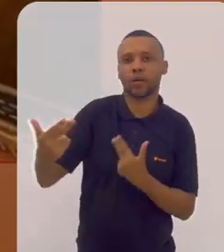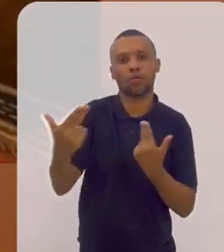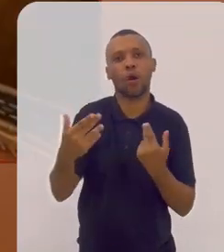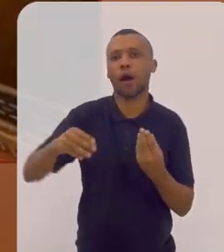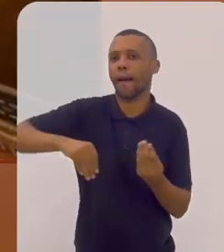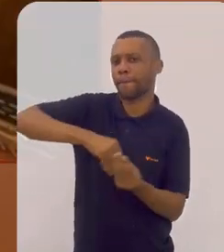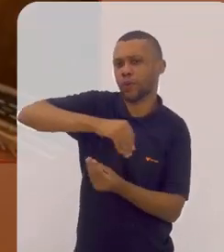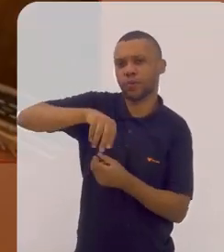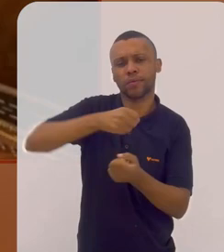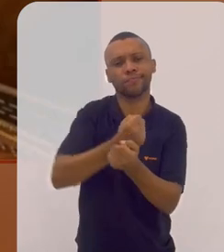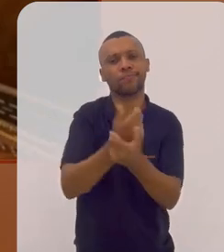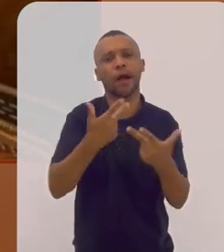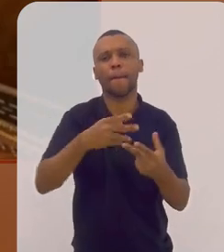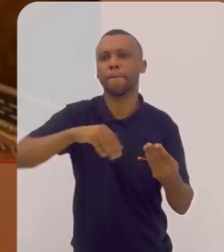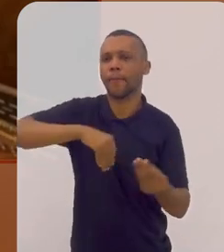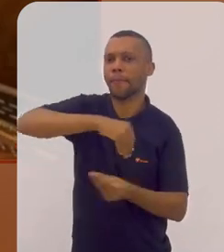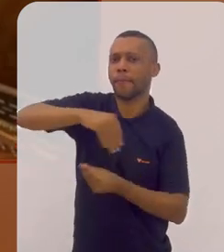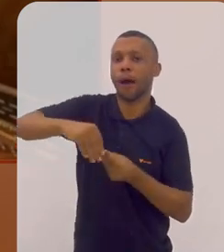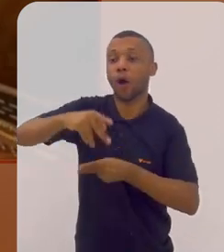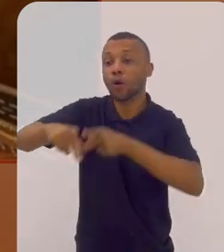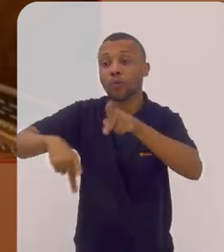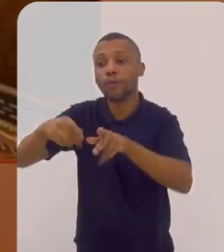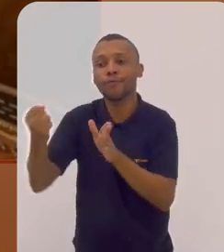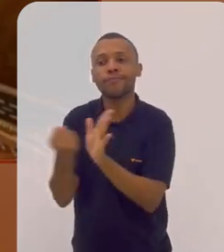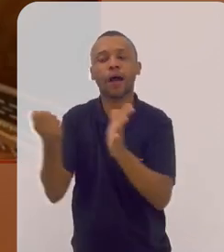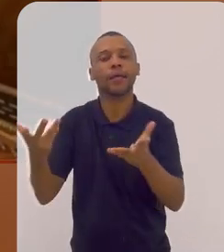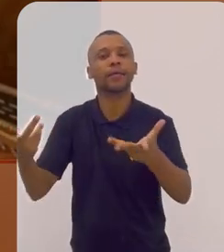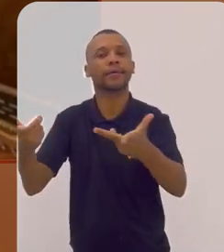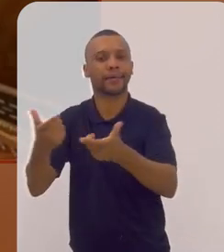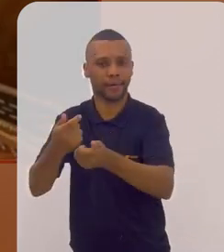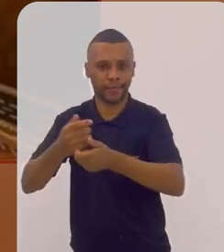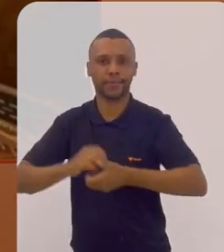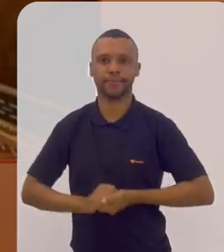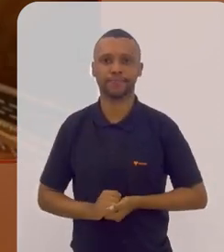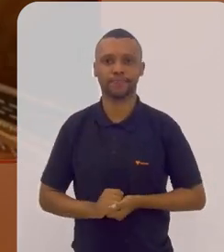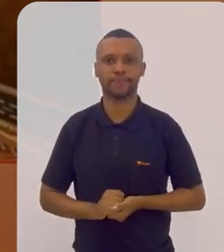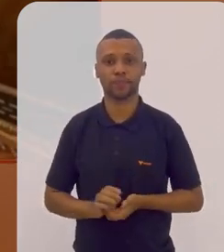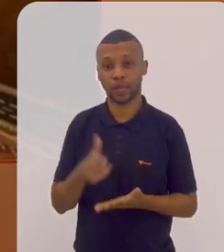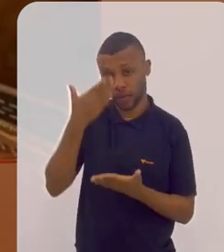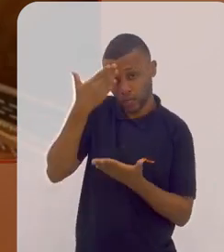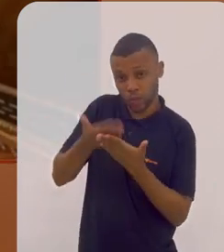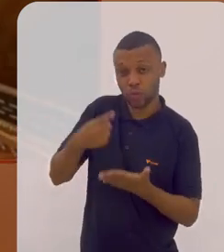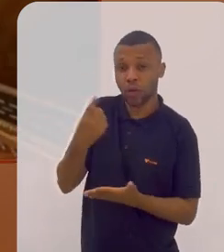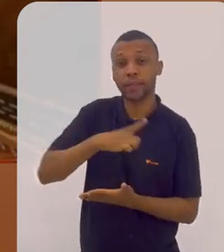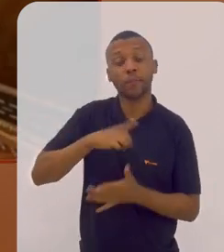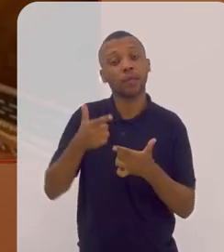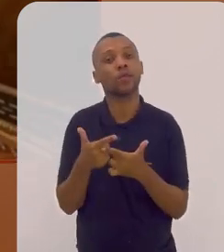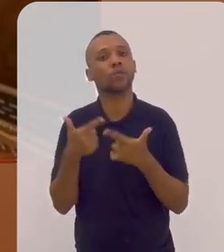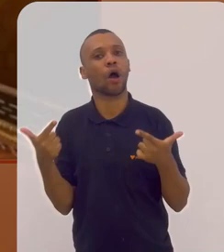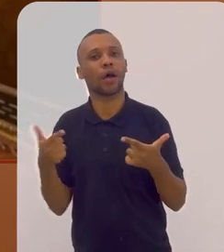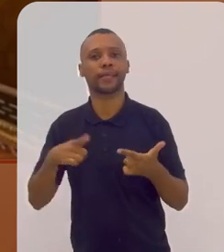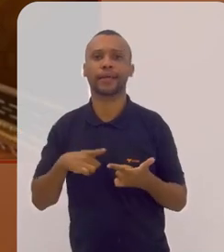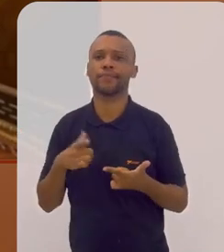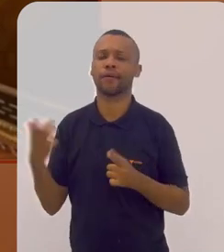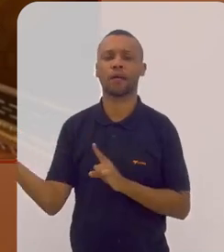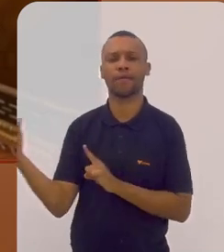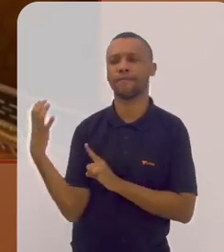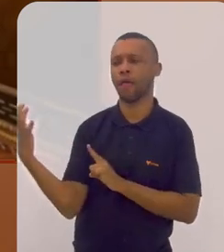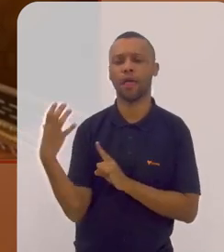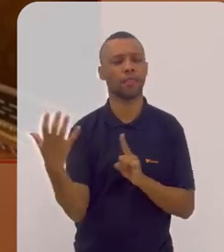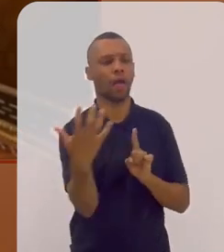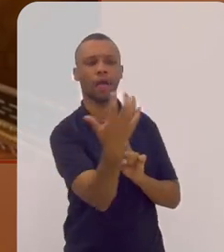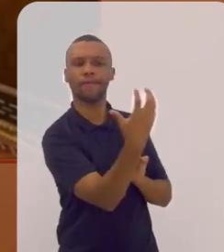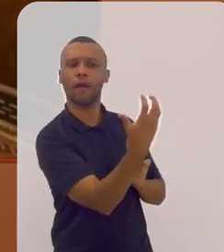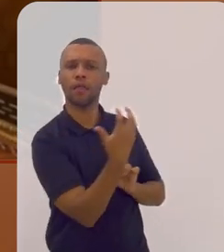assim como a mistura das raças enriquece o nosso povo. Eu acho que nós temos essa sorte de termos